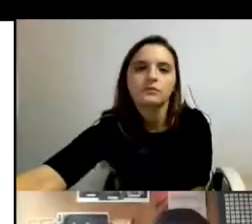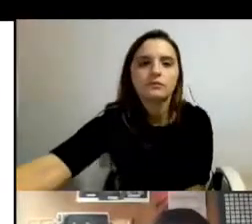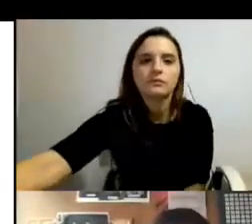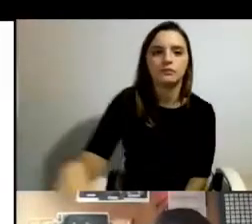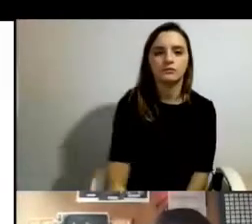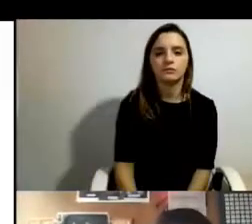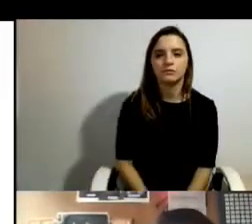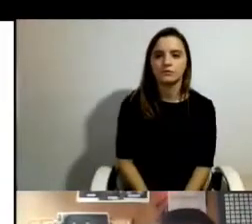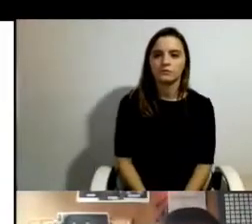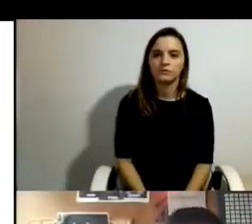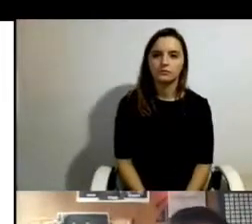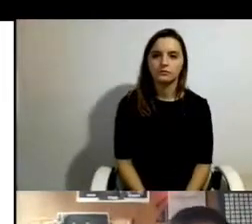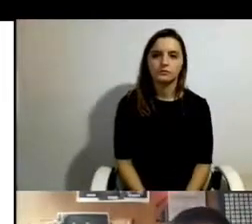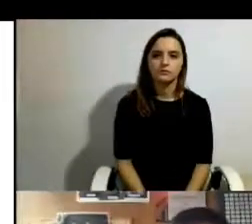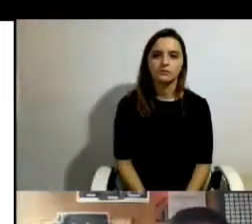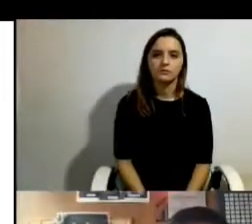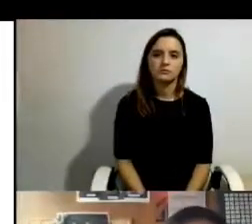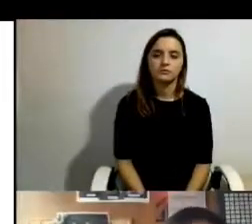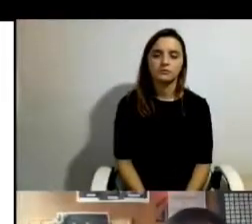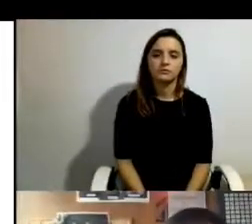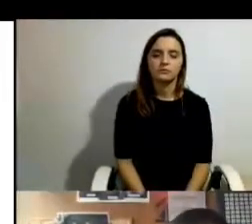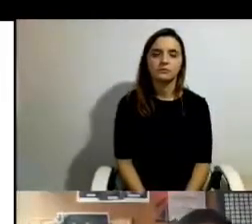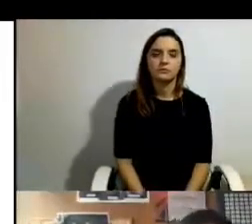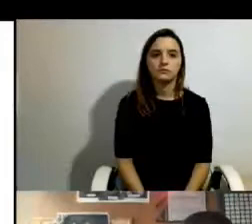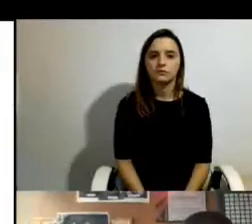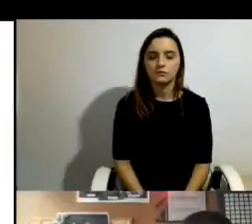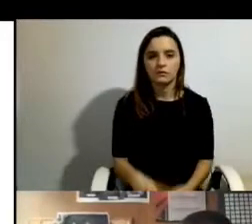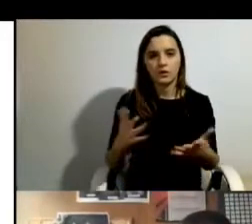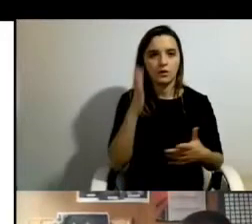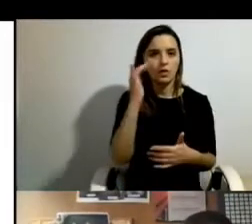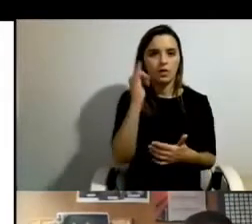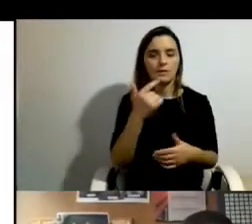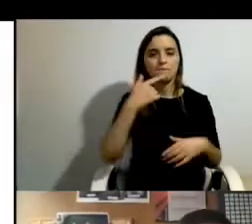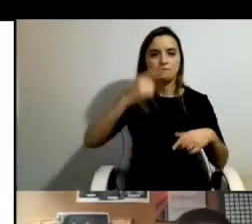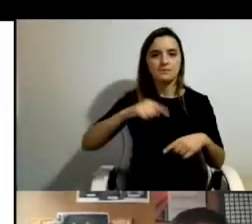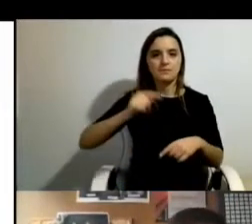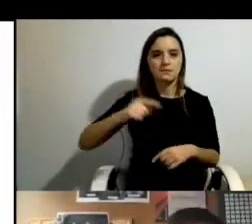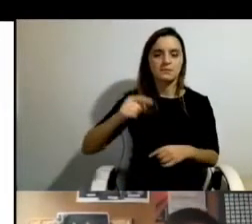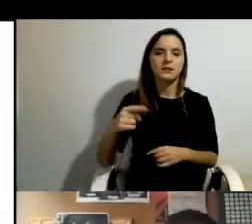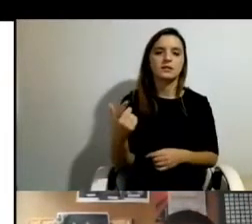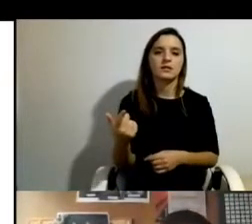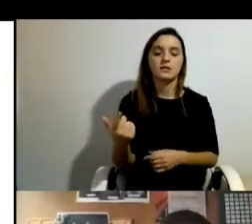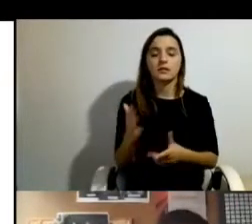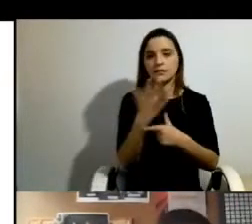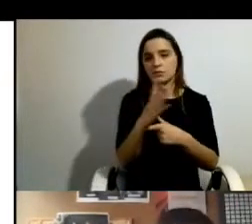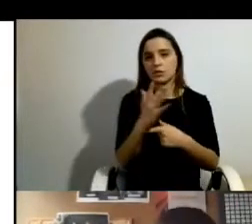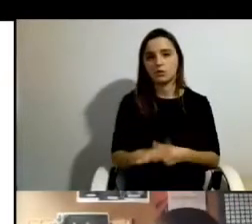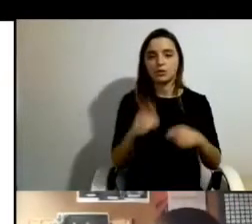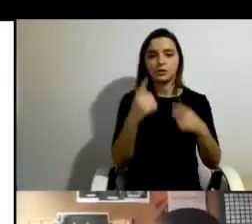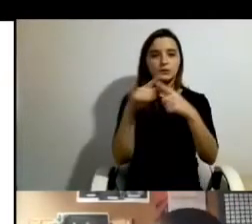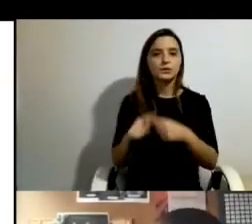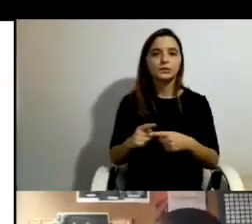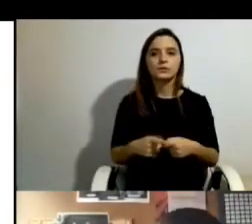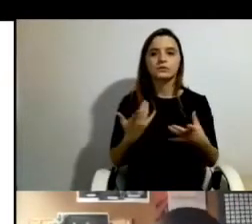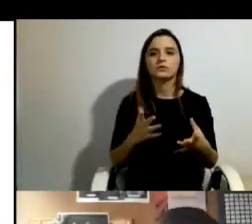Portanto, esta ideia reflete-se em múltiplos exemplos e, portanto, aqui a questão